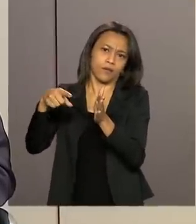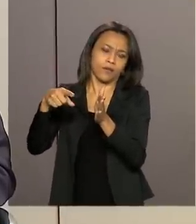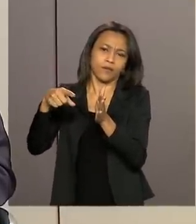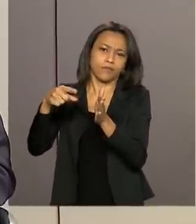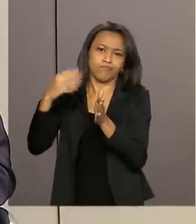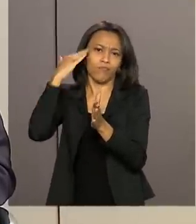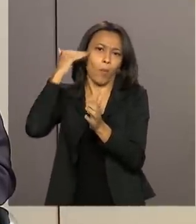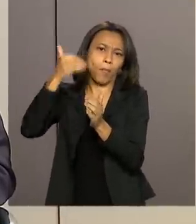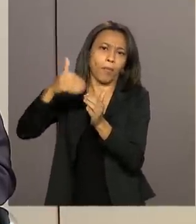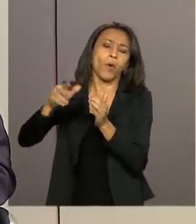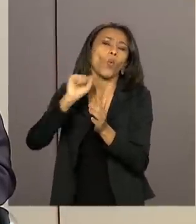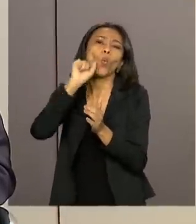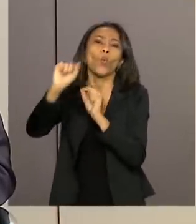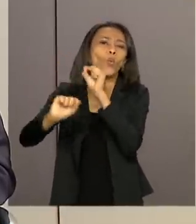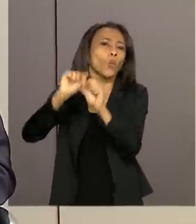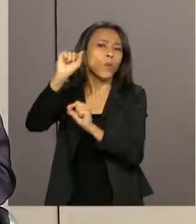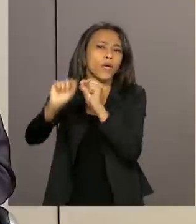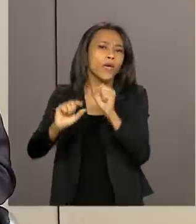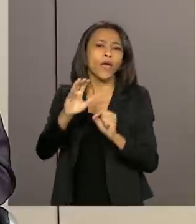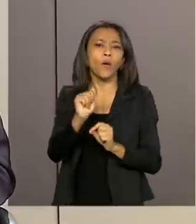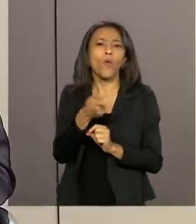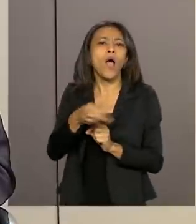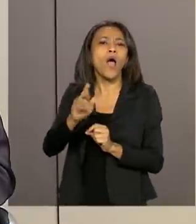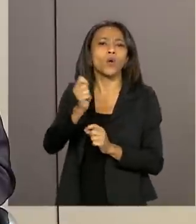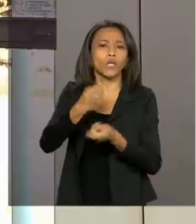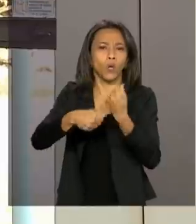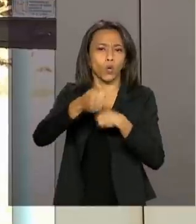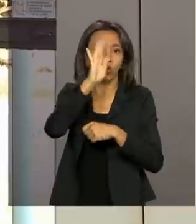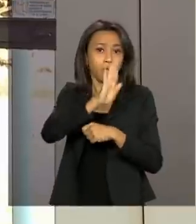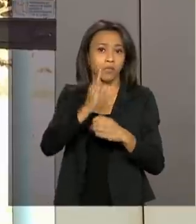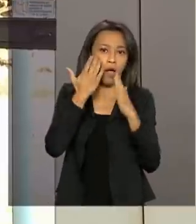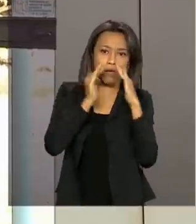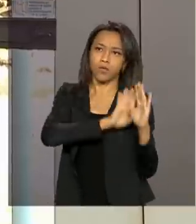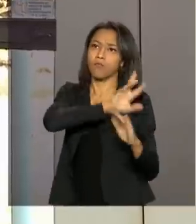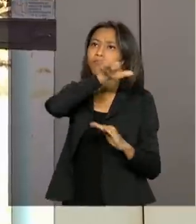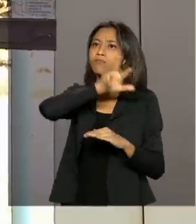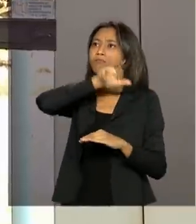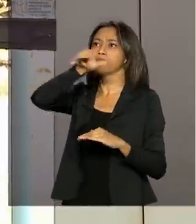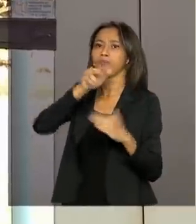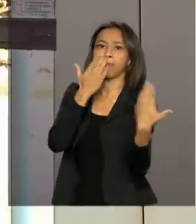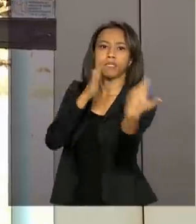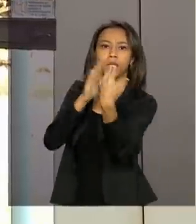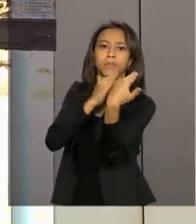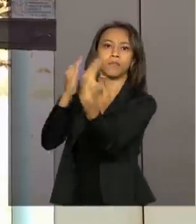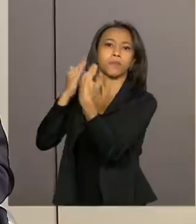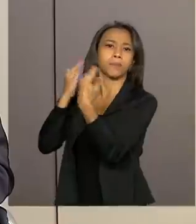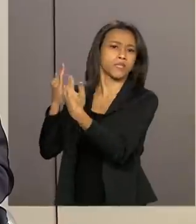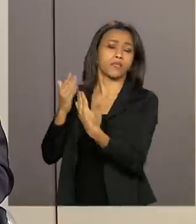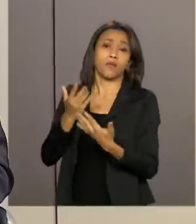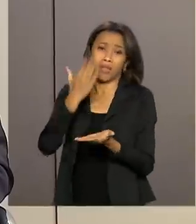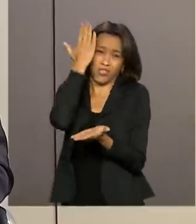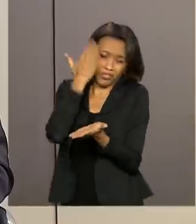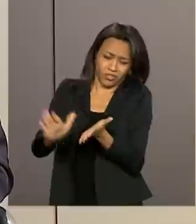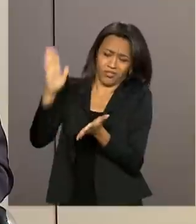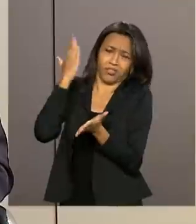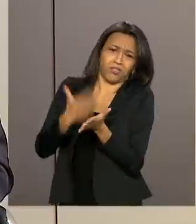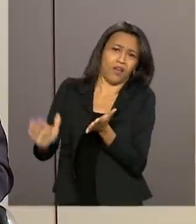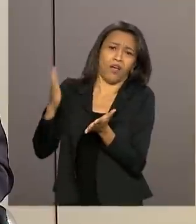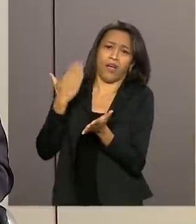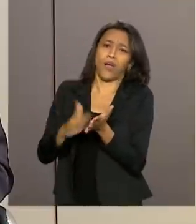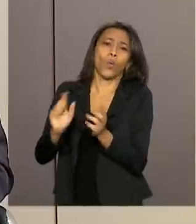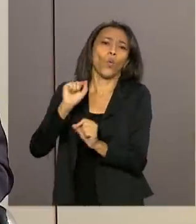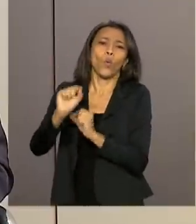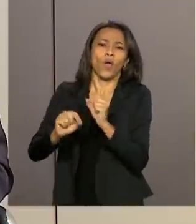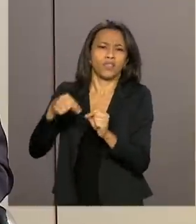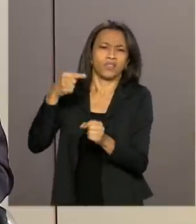ao que é o agronegócio brasileiro, para a gente tirar da pauta esses